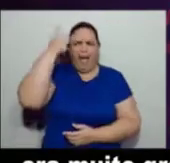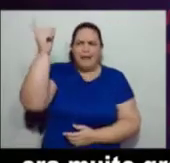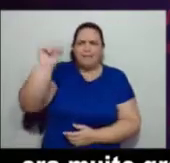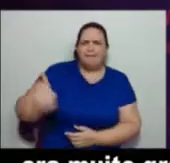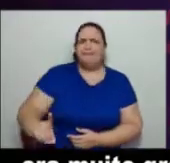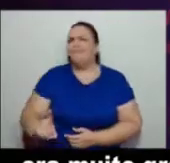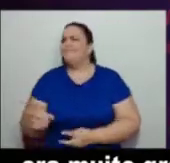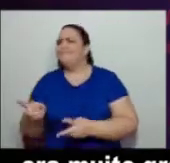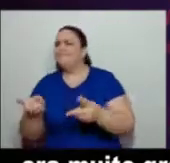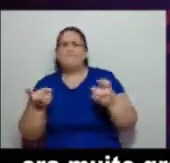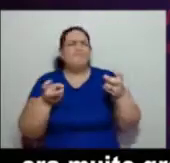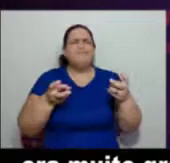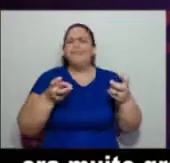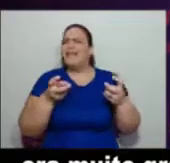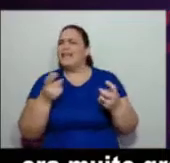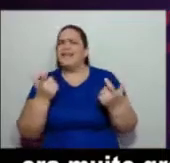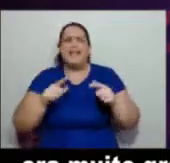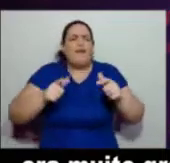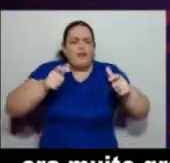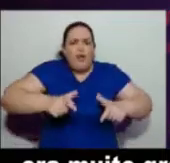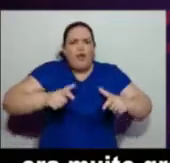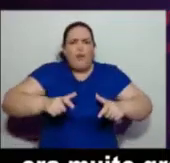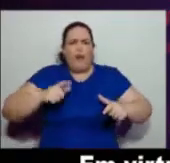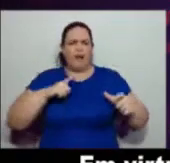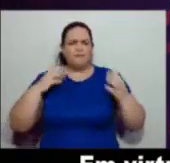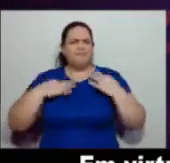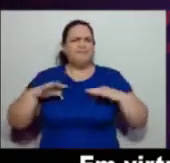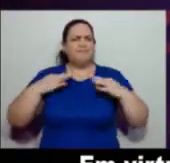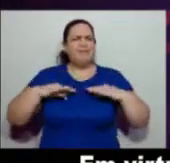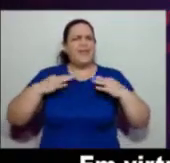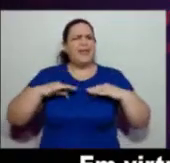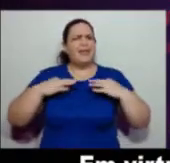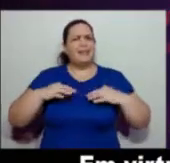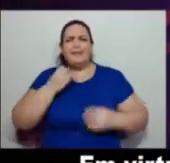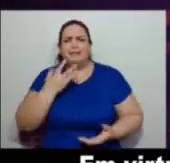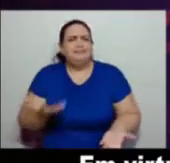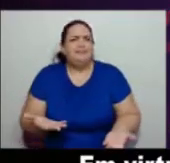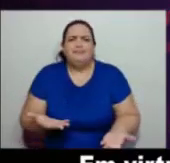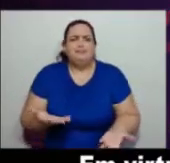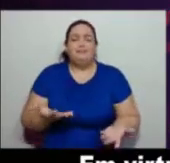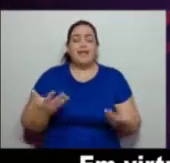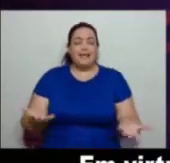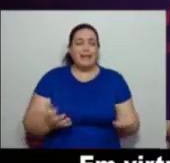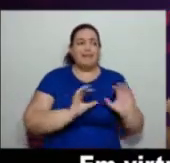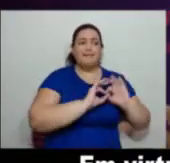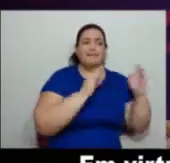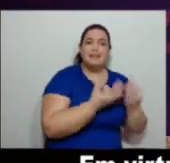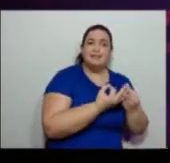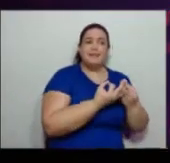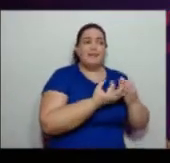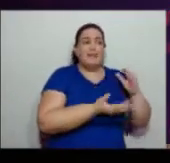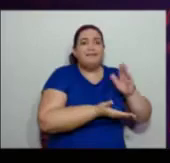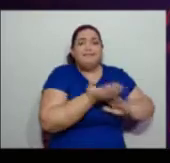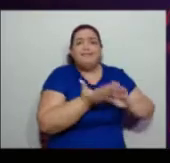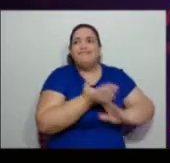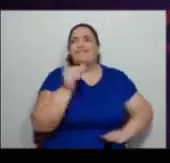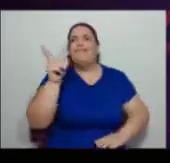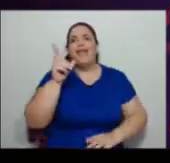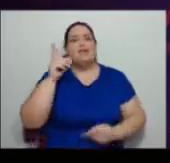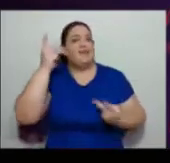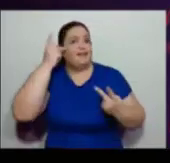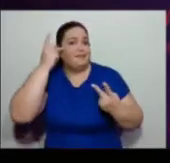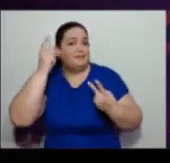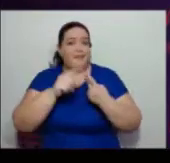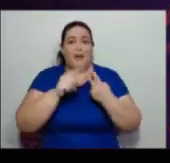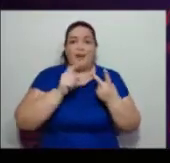não existia tratamento específico. Em virtude disso, as famílias precisavam se deslocar para os estados como São Paulo